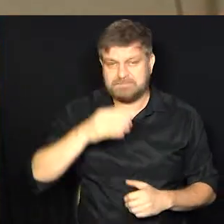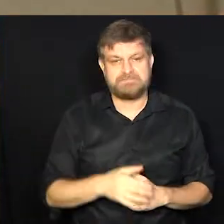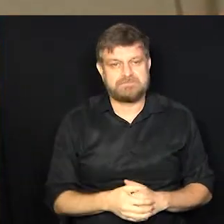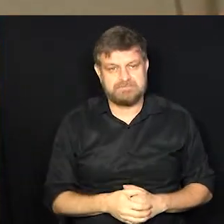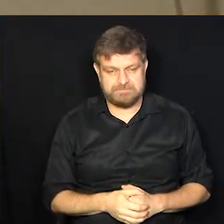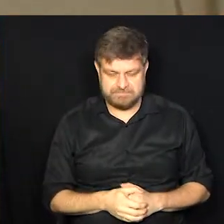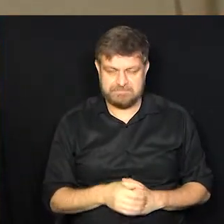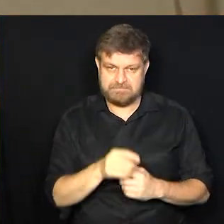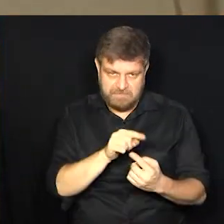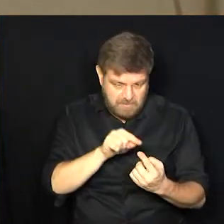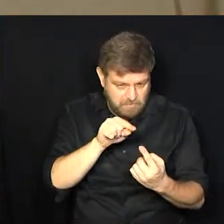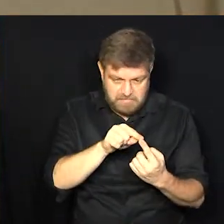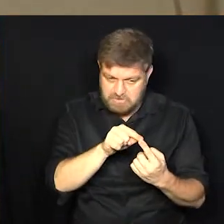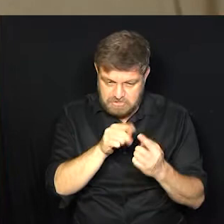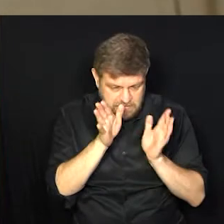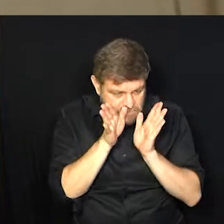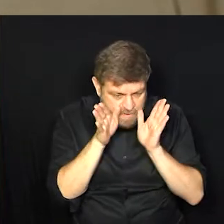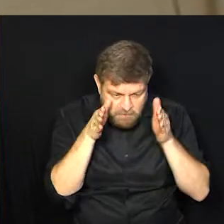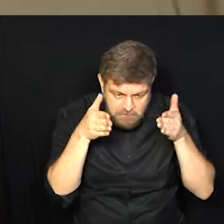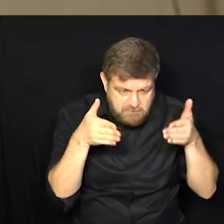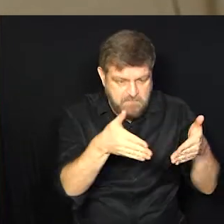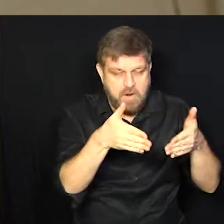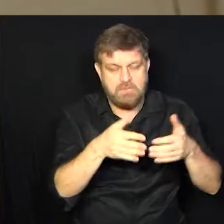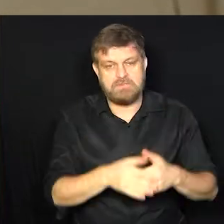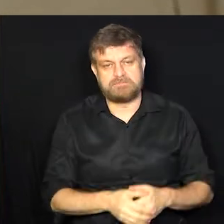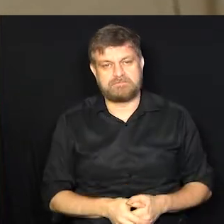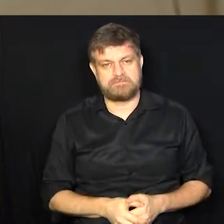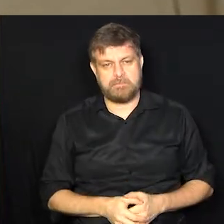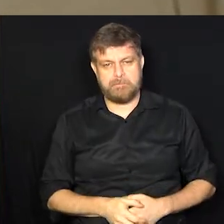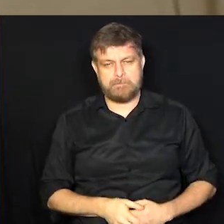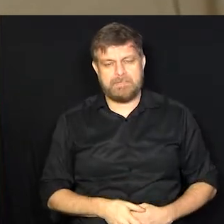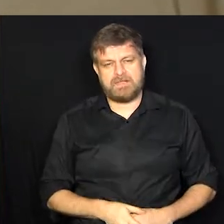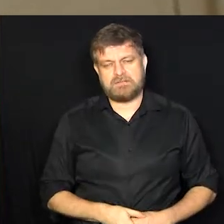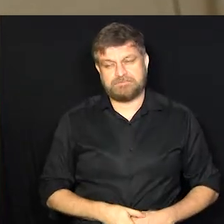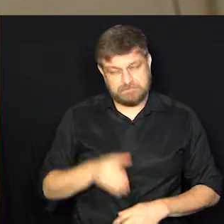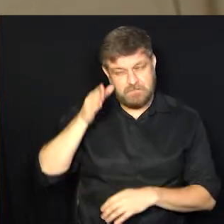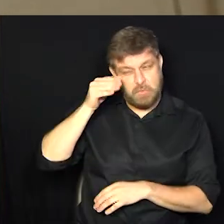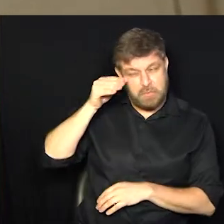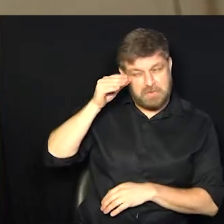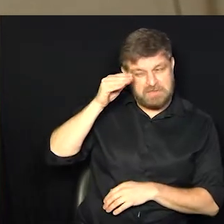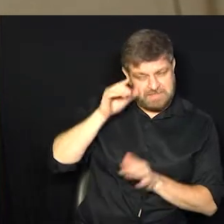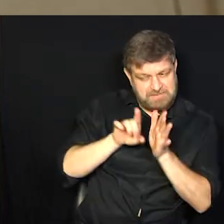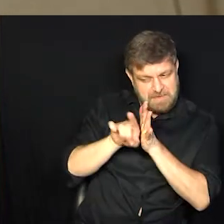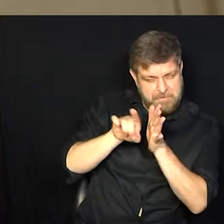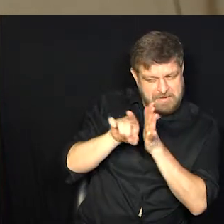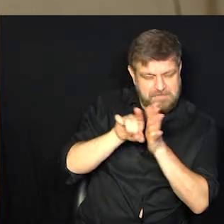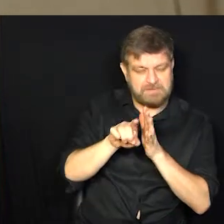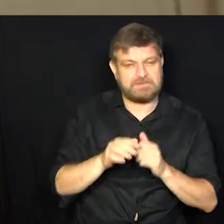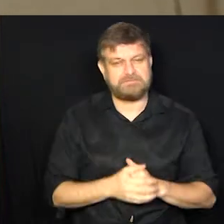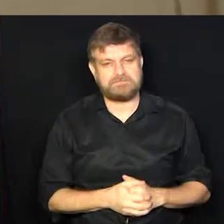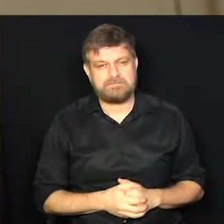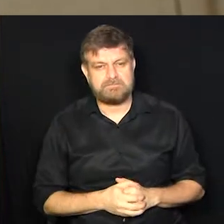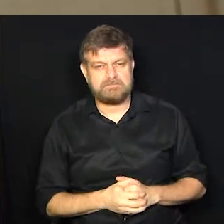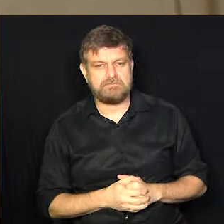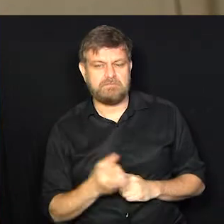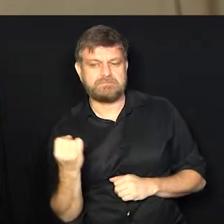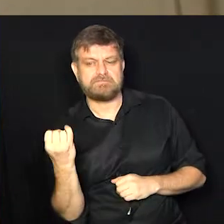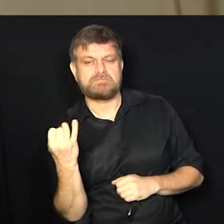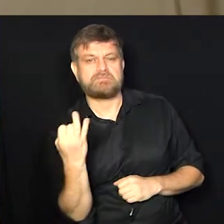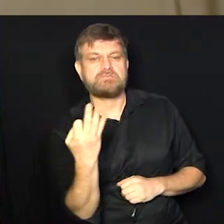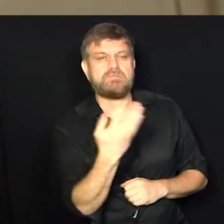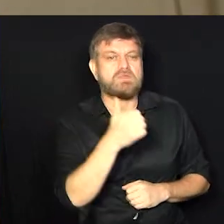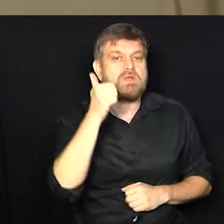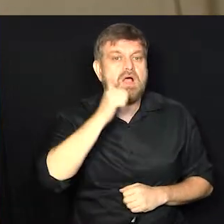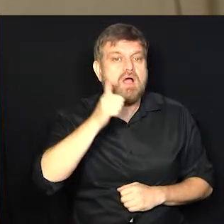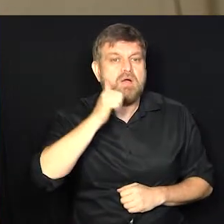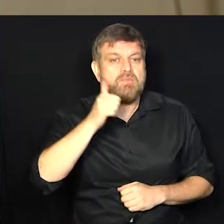Esse é o foco, né, da nossa profissão. E, assim, curiosidade. Quantas clientes você atende por